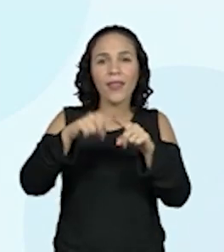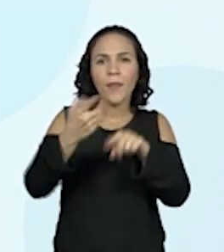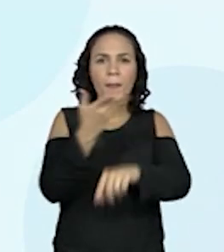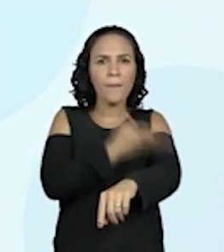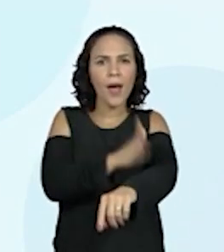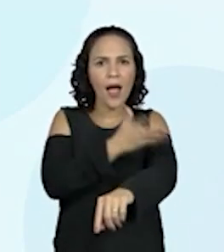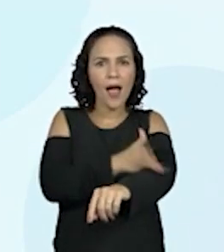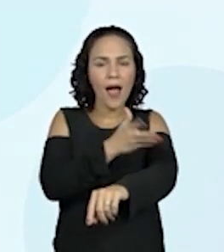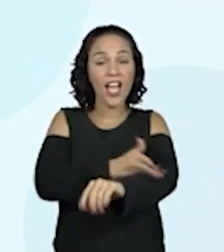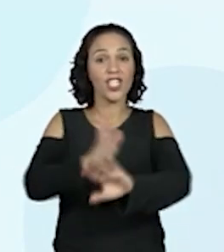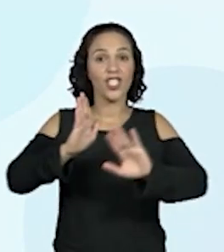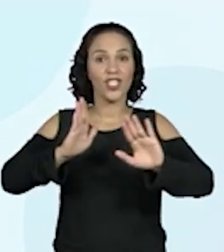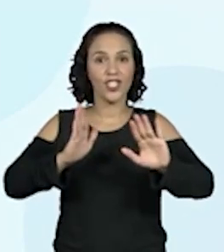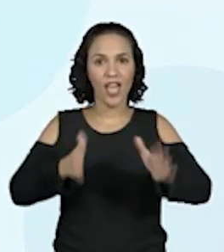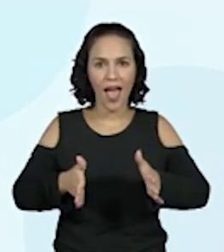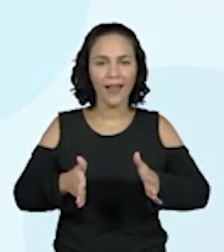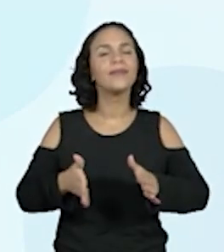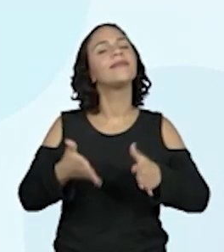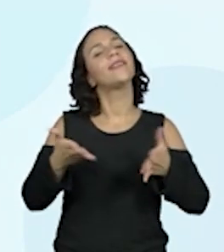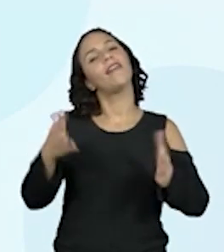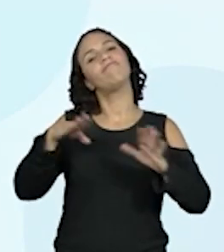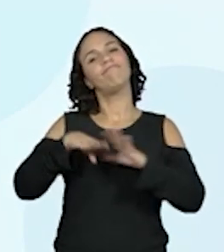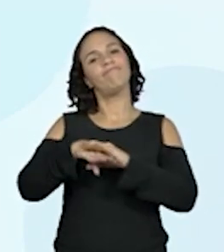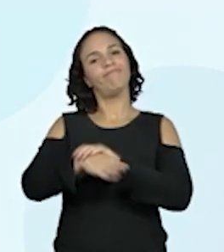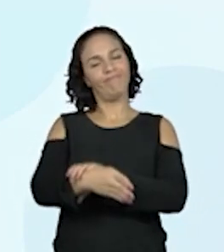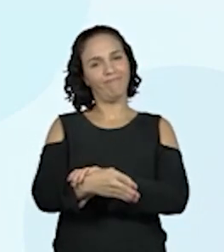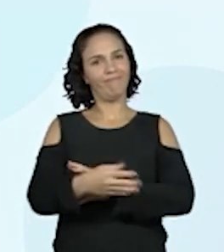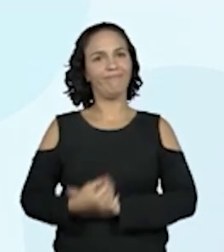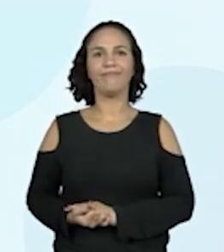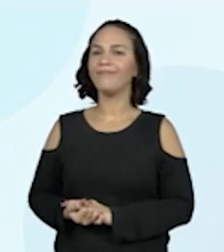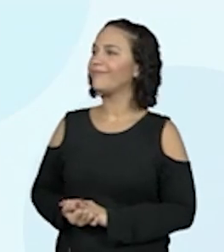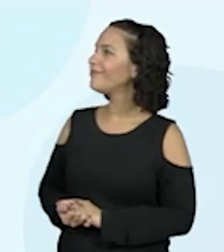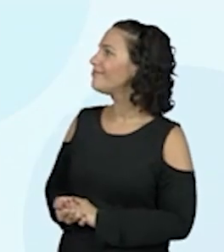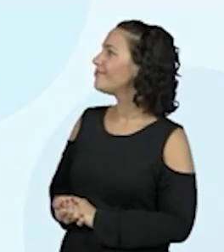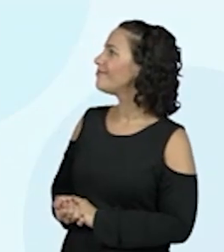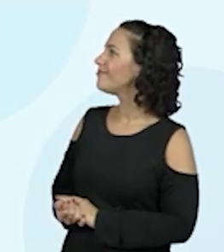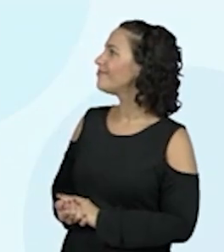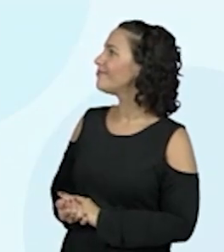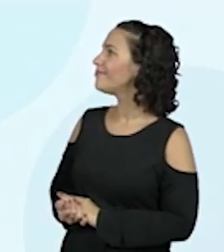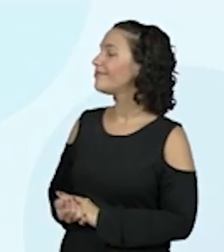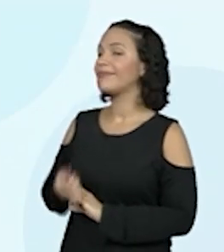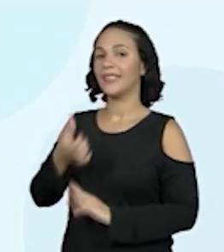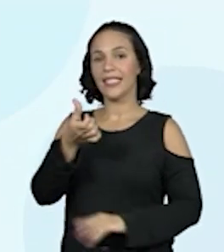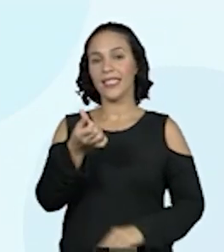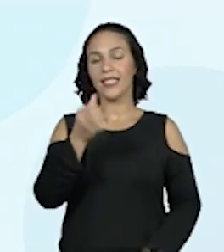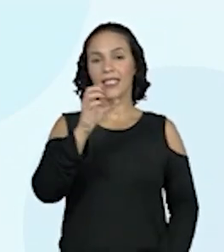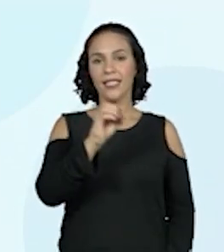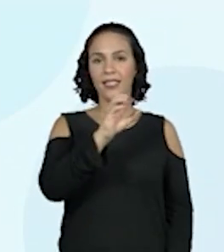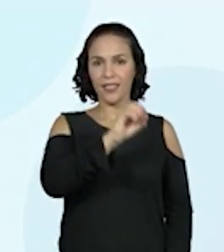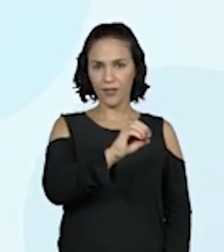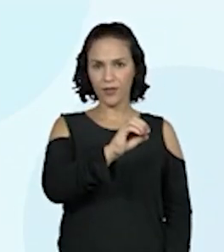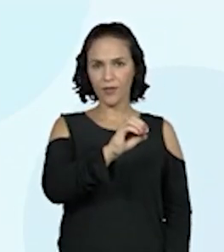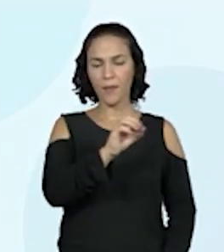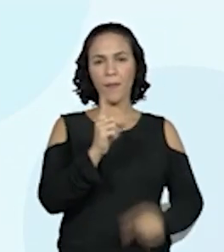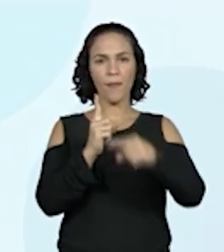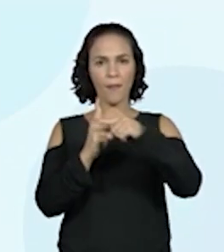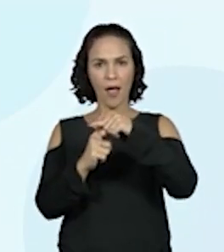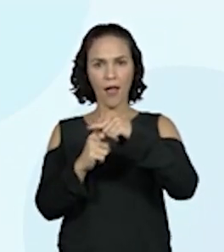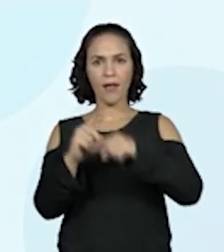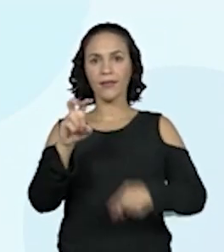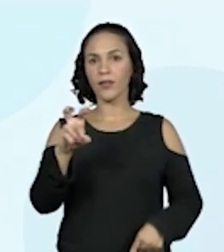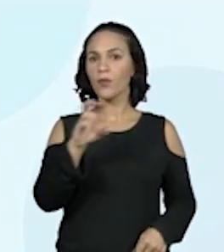Seiscentos mais cinquenta mais um. Ok? Ok.